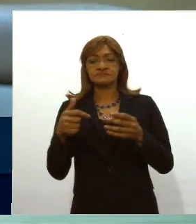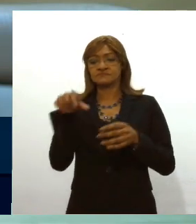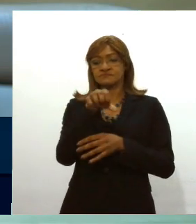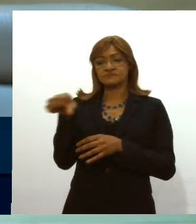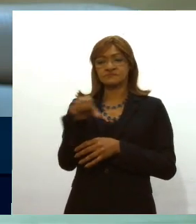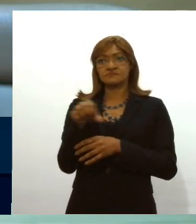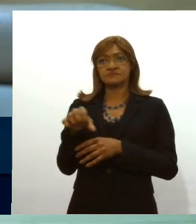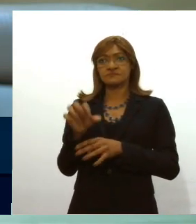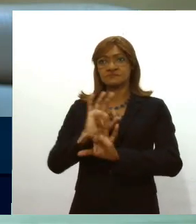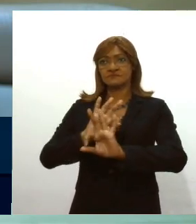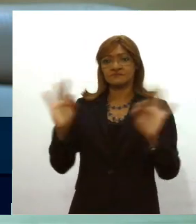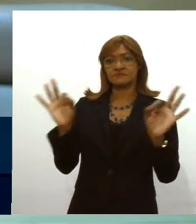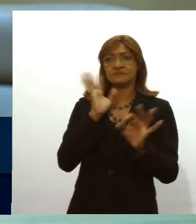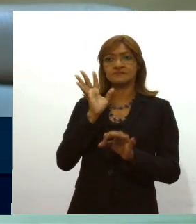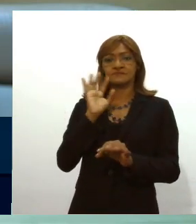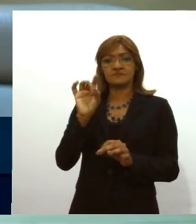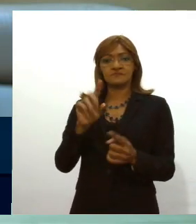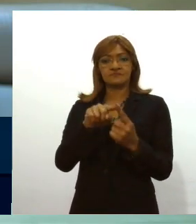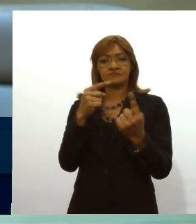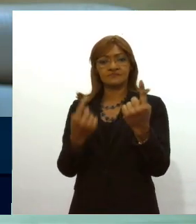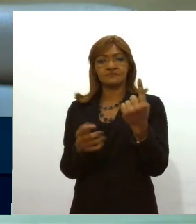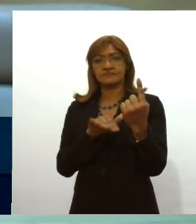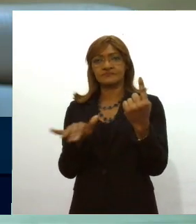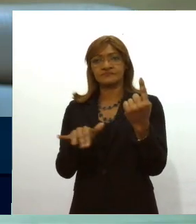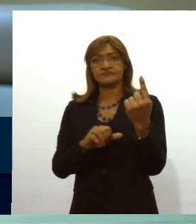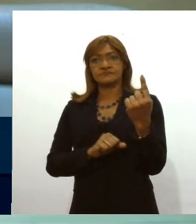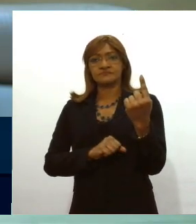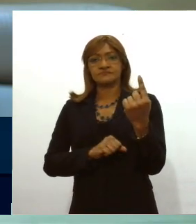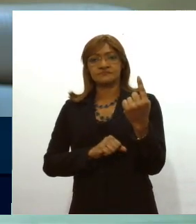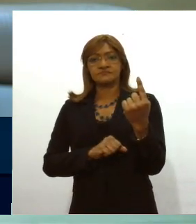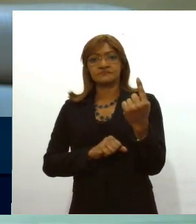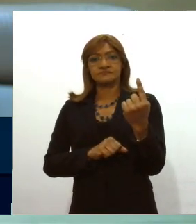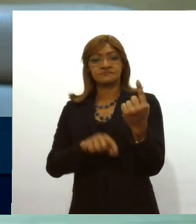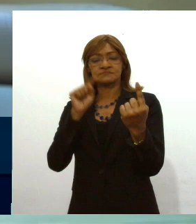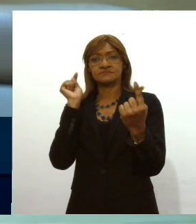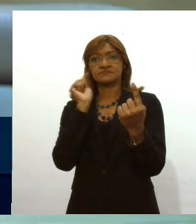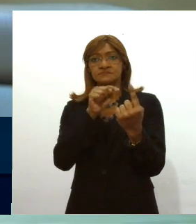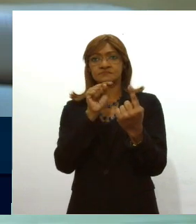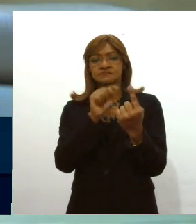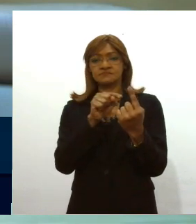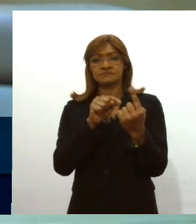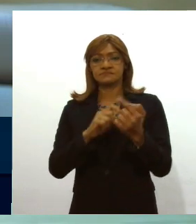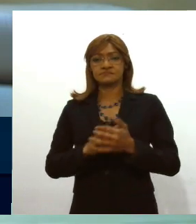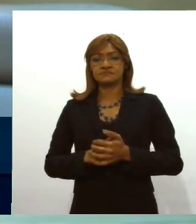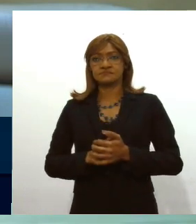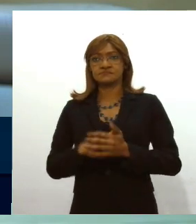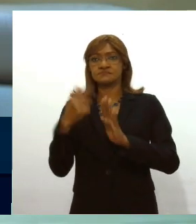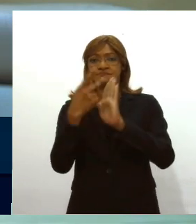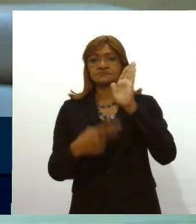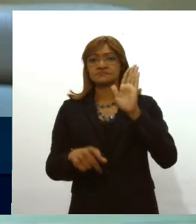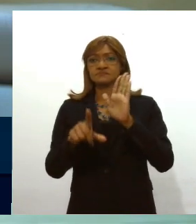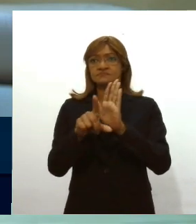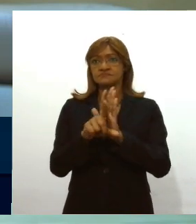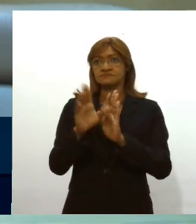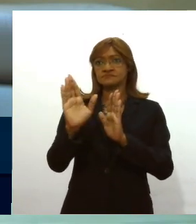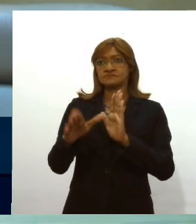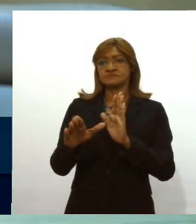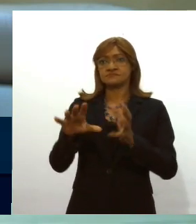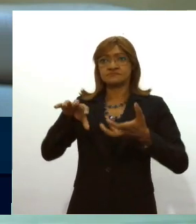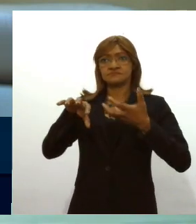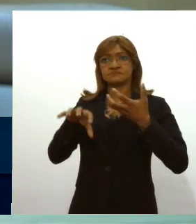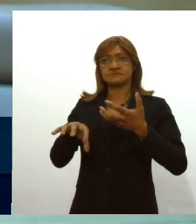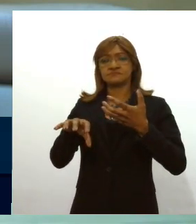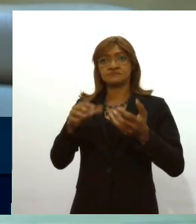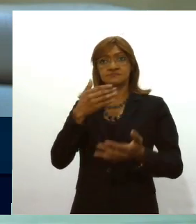beleza, tá, beleza, basta uma. Que esta, e aí tem um projeto de lei no Congresso Nacional, é incrível,